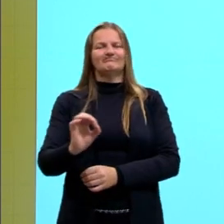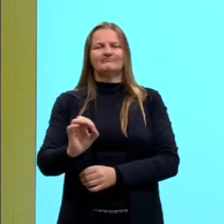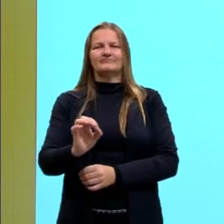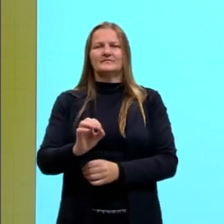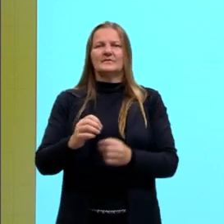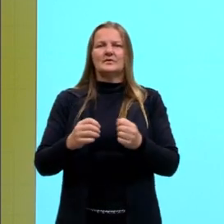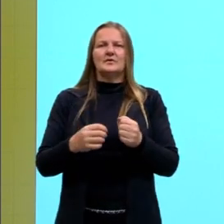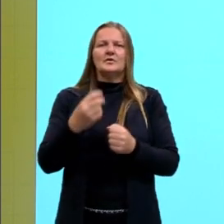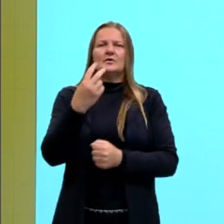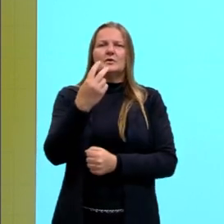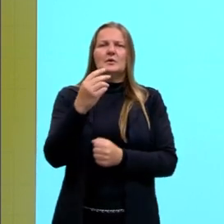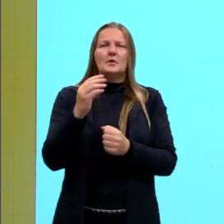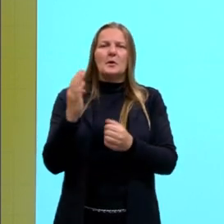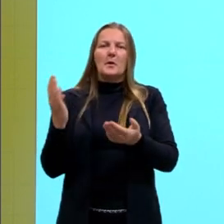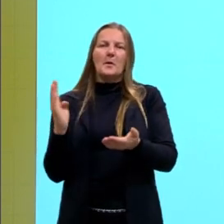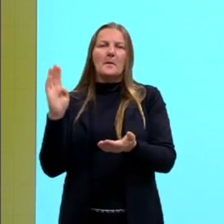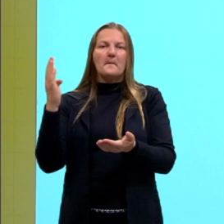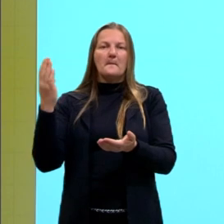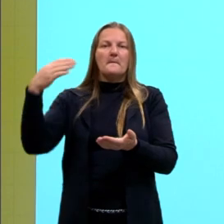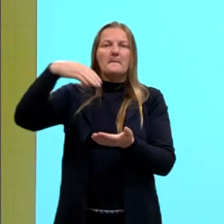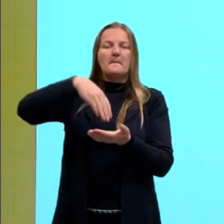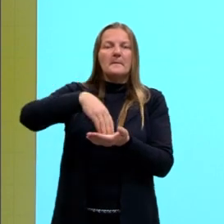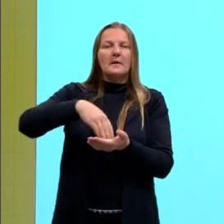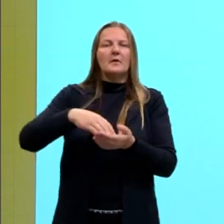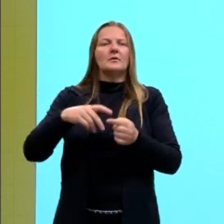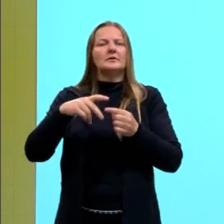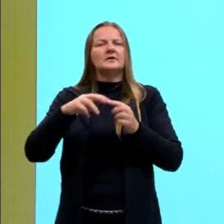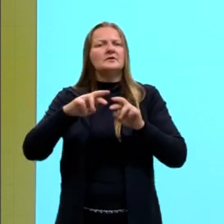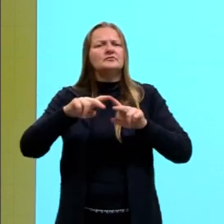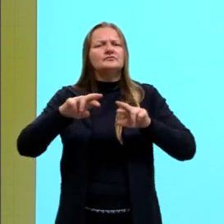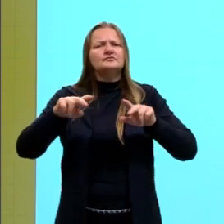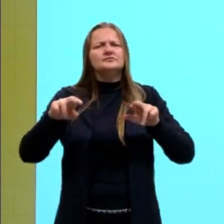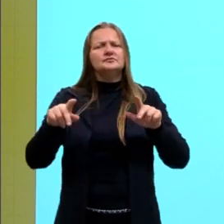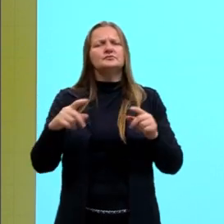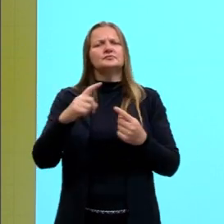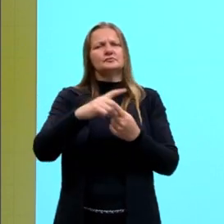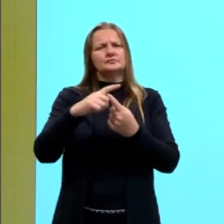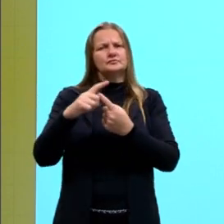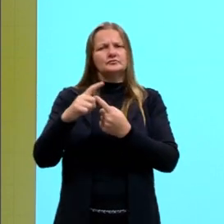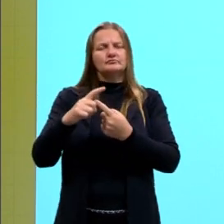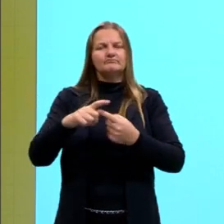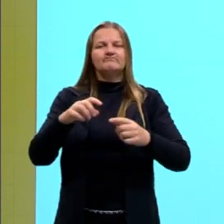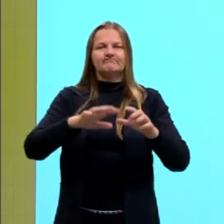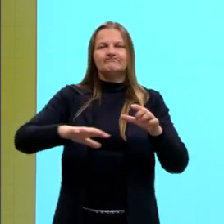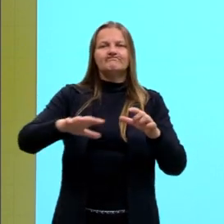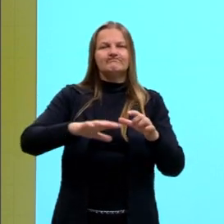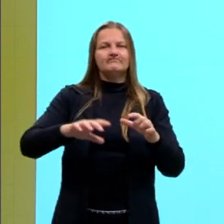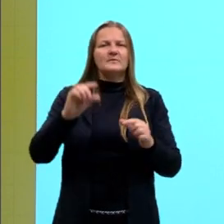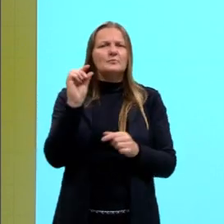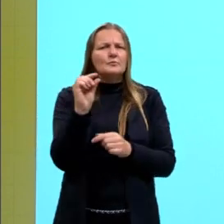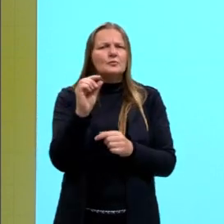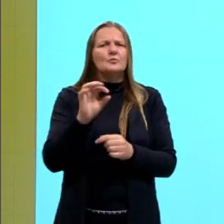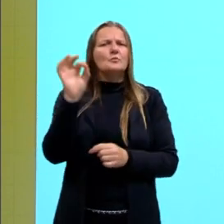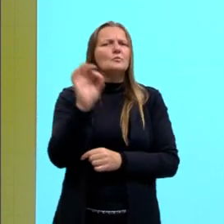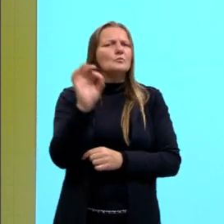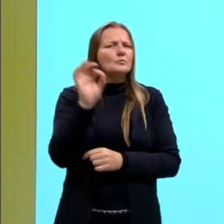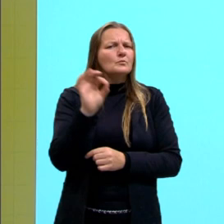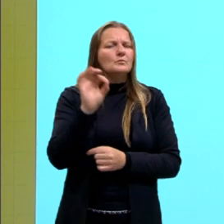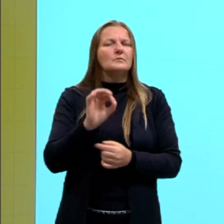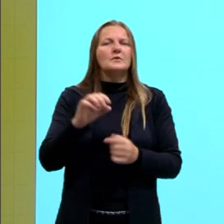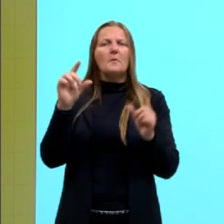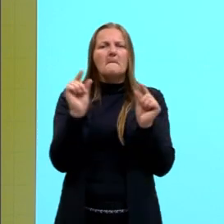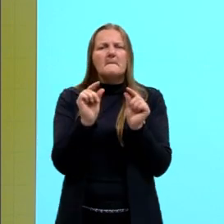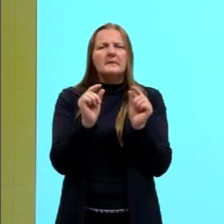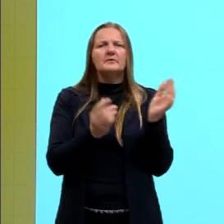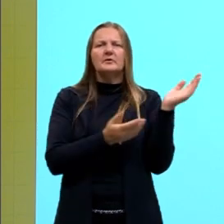Então, tu tem a biomassa, os outros, a hidráulica, né, sendo, ocupando aí um, bem poucos por cento aí, vamos colocar